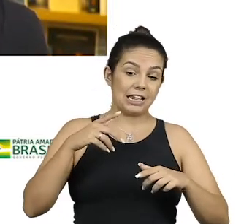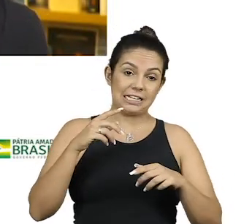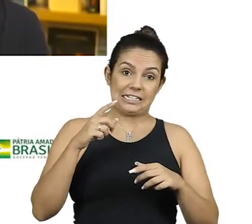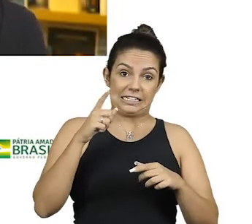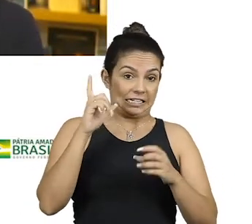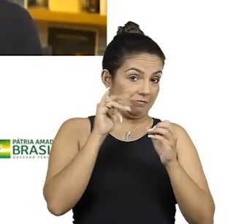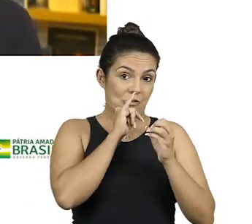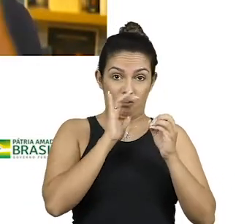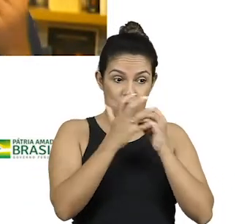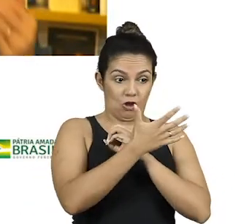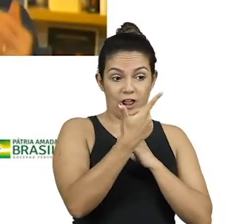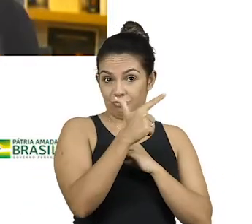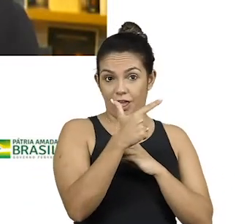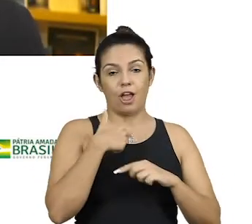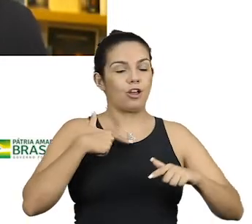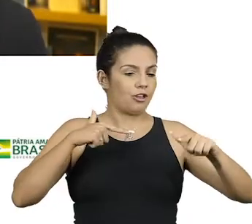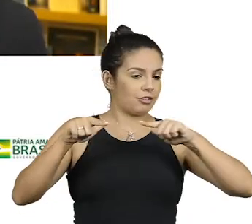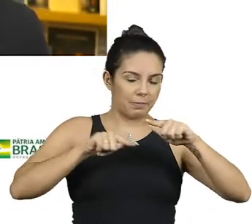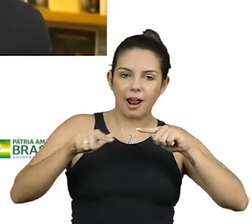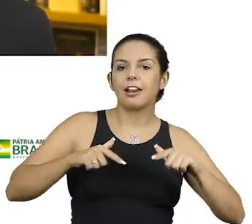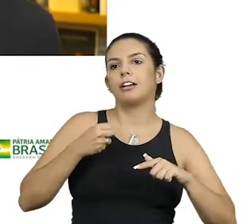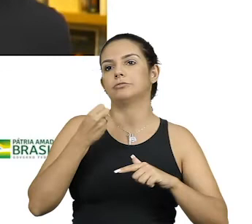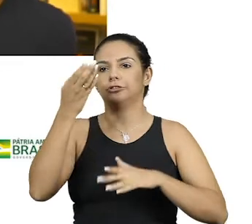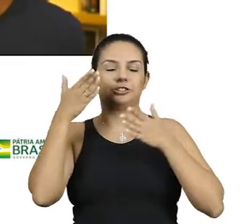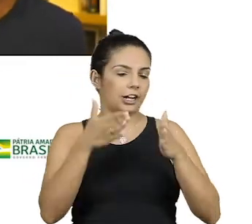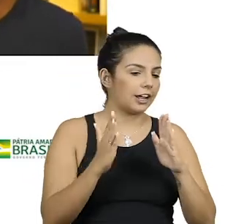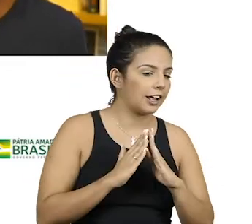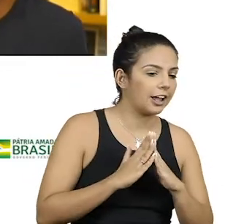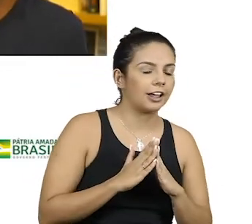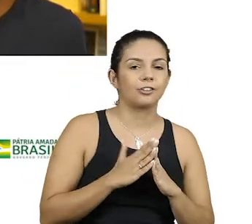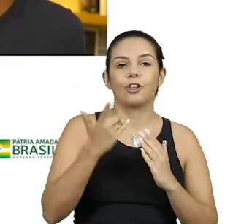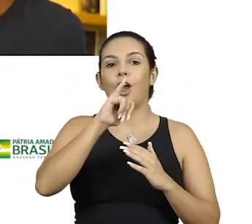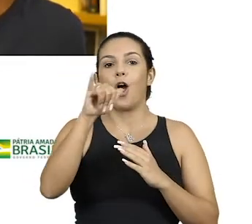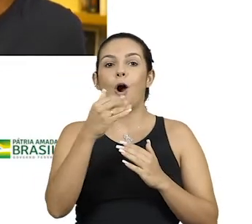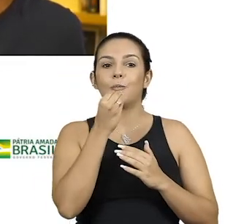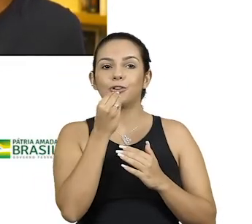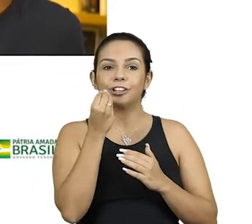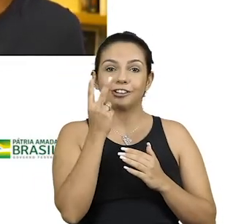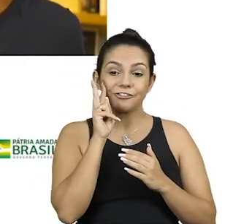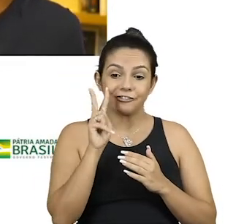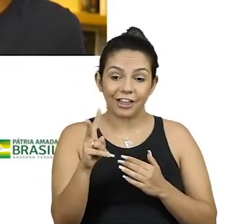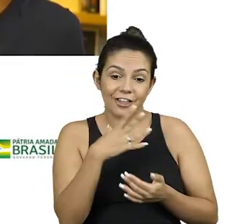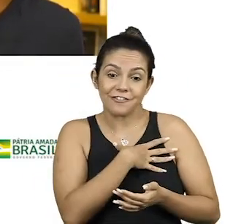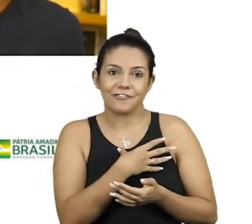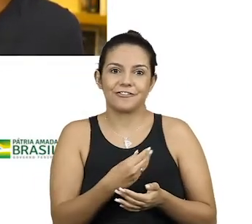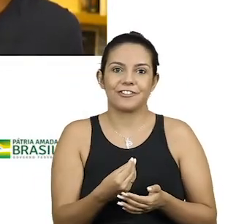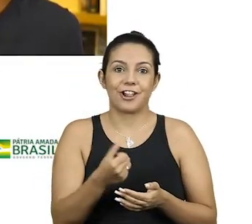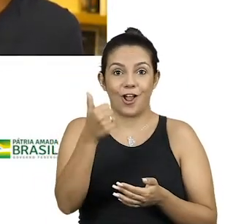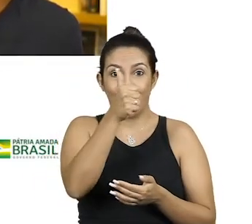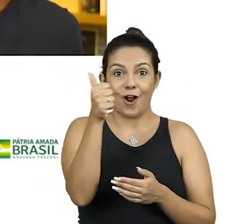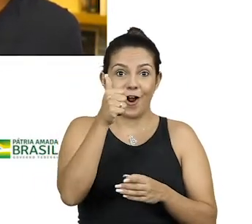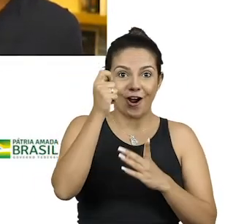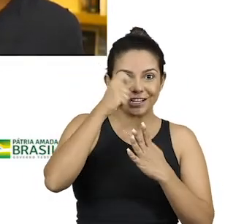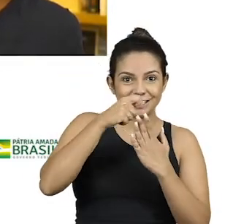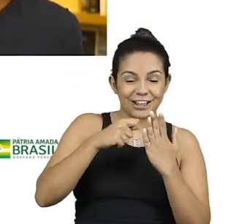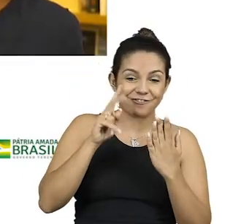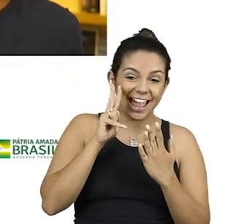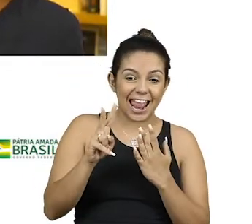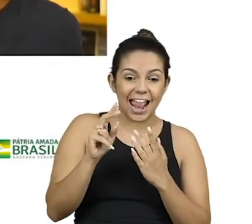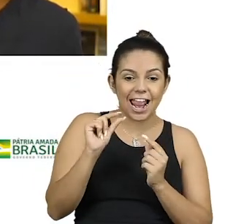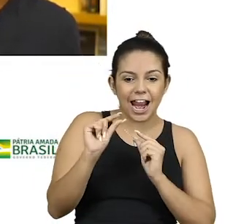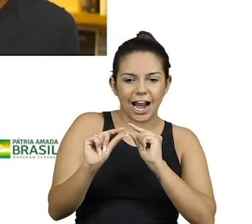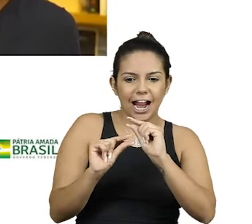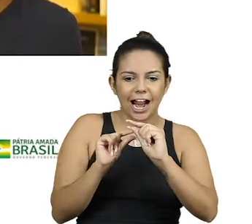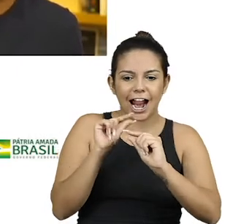todos os dias, saindo de casa, chegando à noite, não teria a oportunidade que estou de há 11 meses estar vendo cada